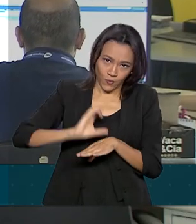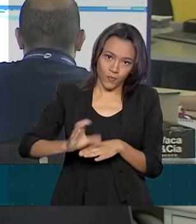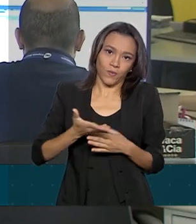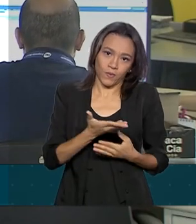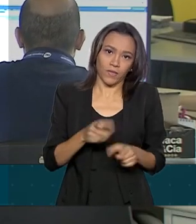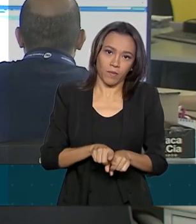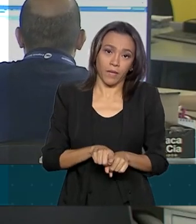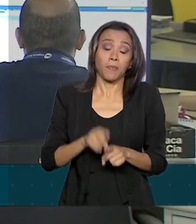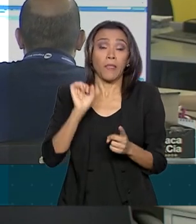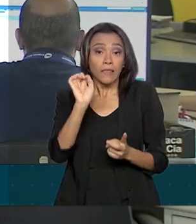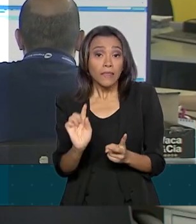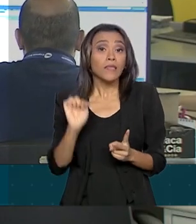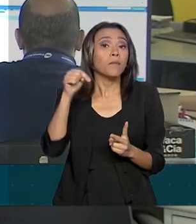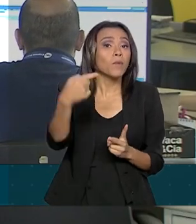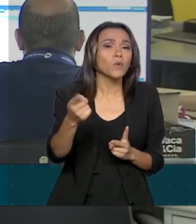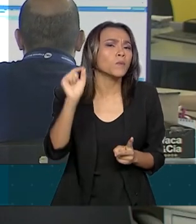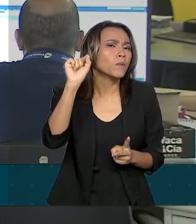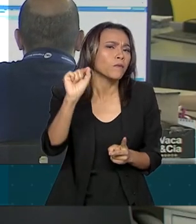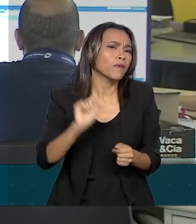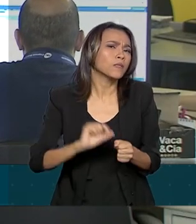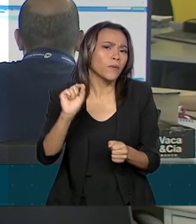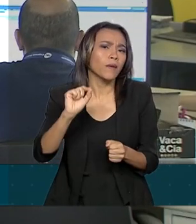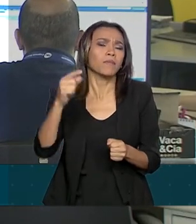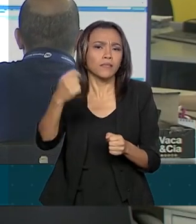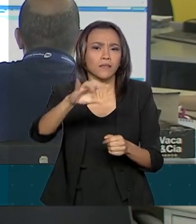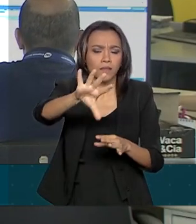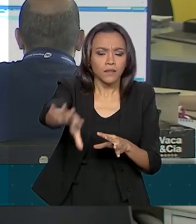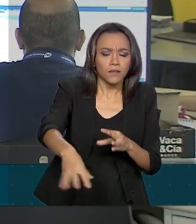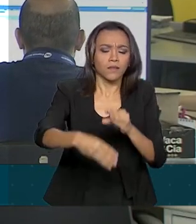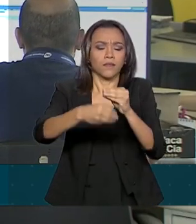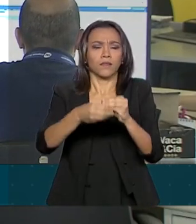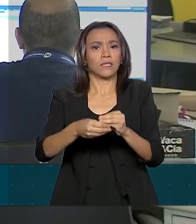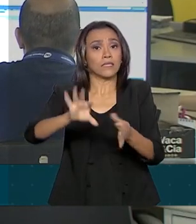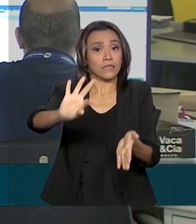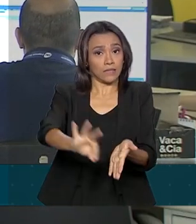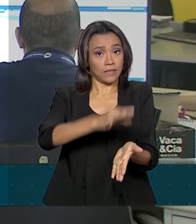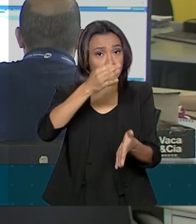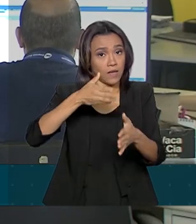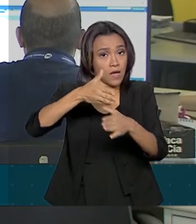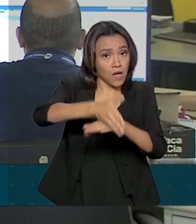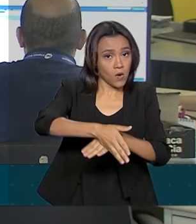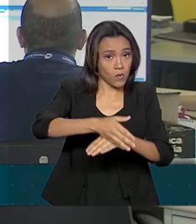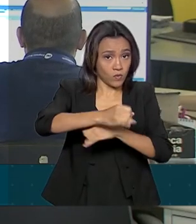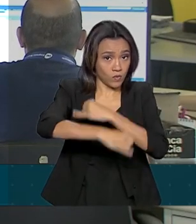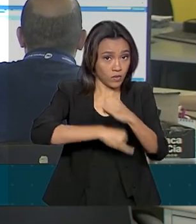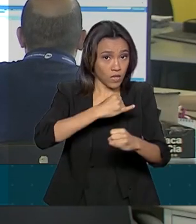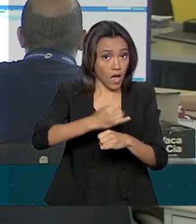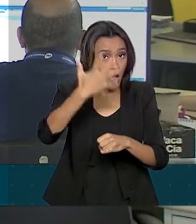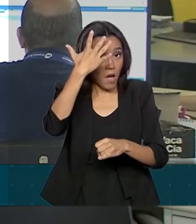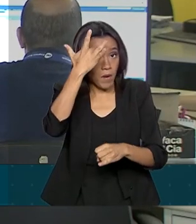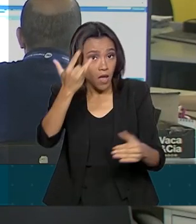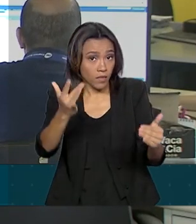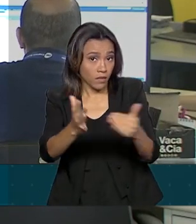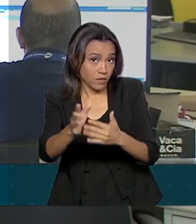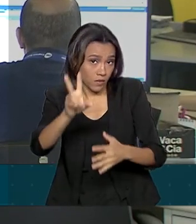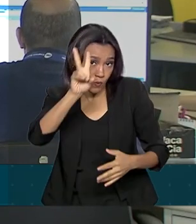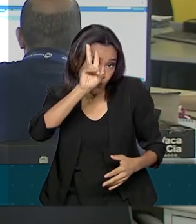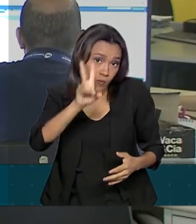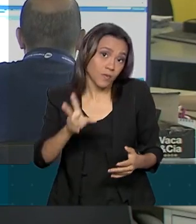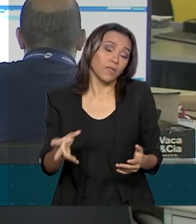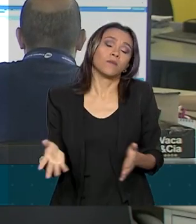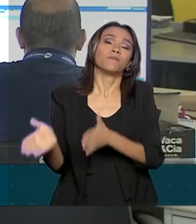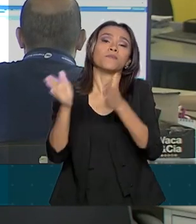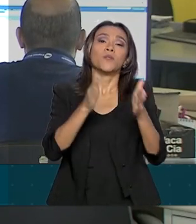para os candidatos do FIES é complementar a inscrição no site entre amanhã e a segunda-feira, 2 de março. No caso do